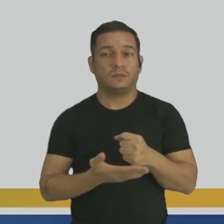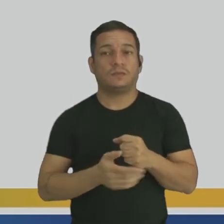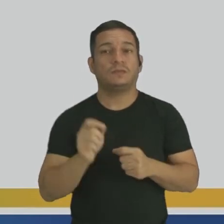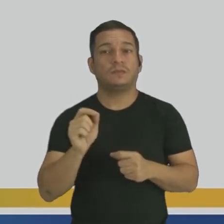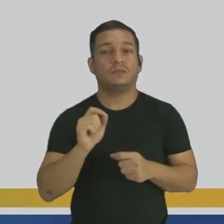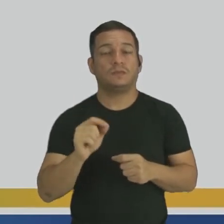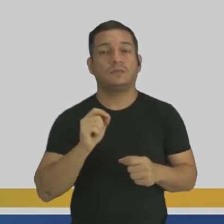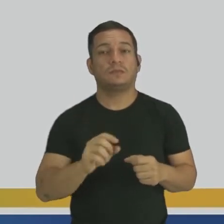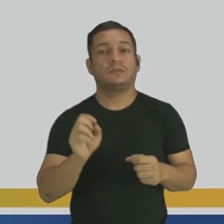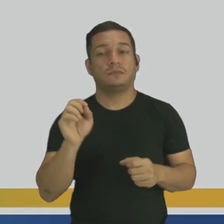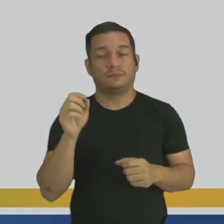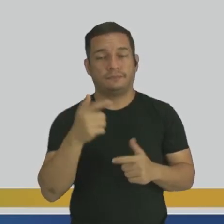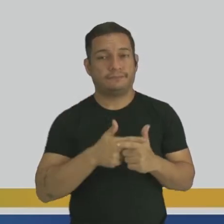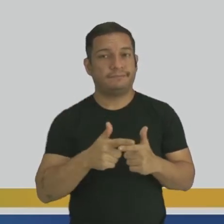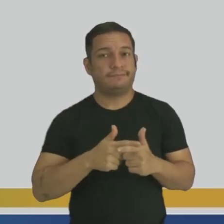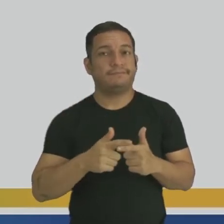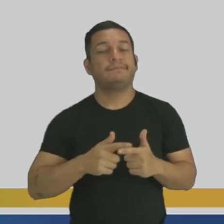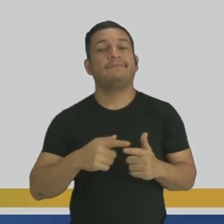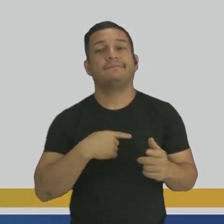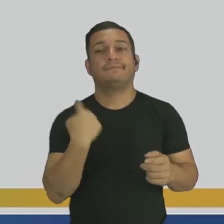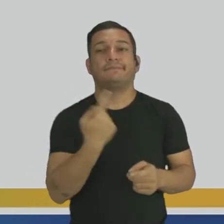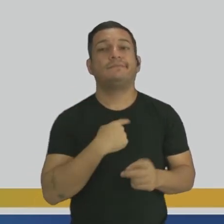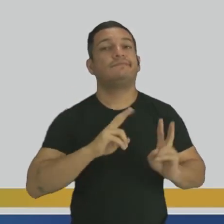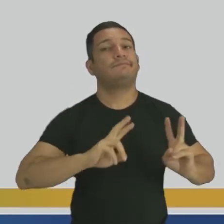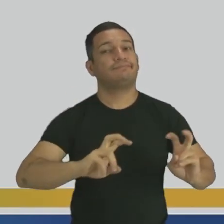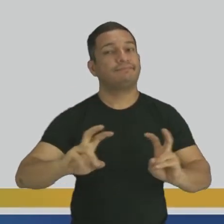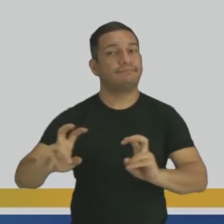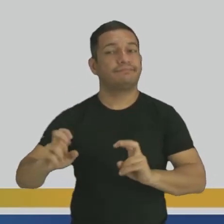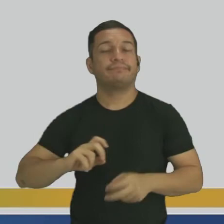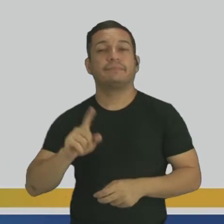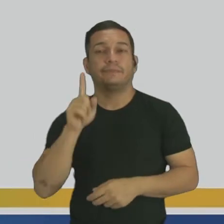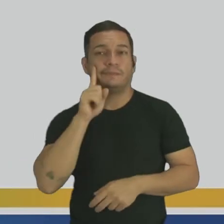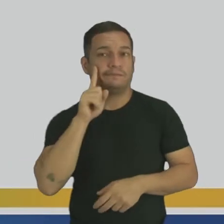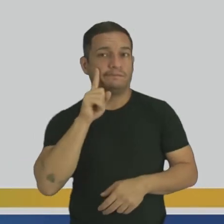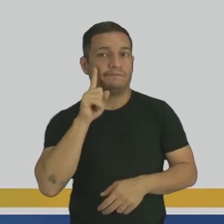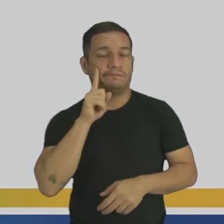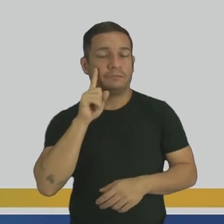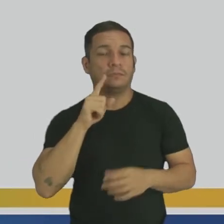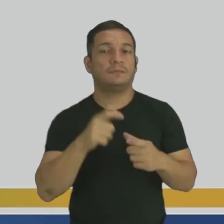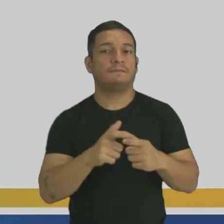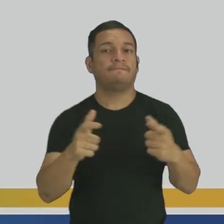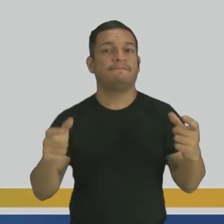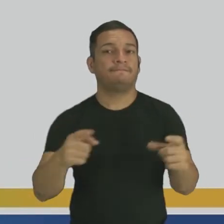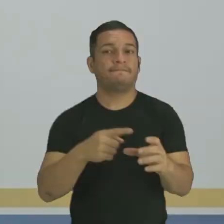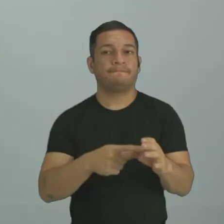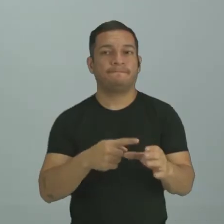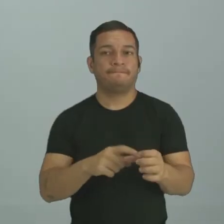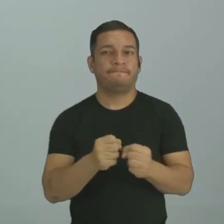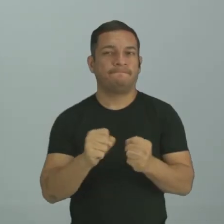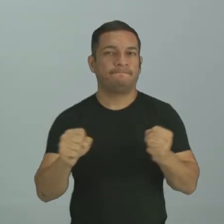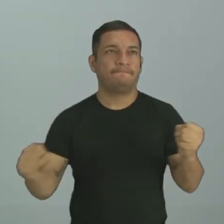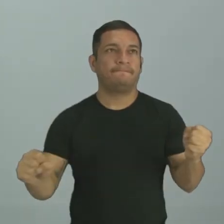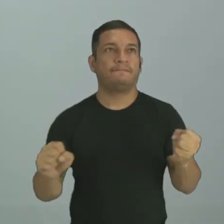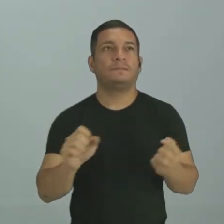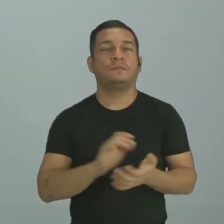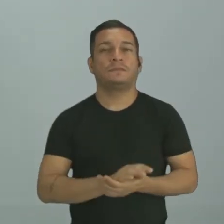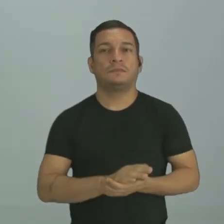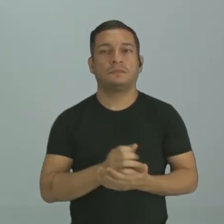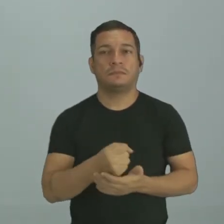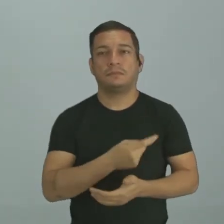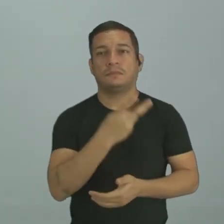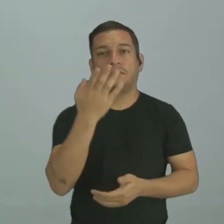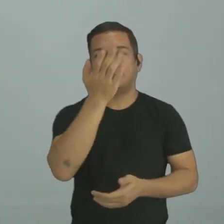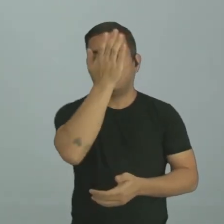cotidiana, né? Infelizmente, muito mais em grandes cidades, cidades bastante numerosas,